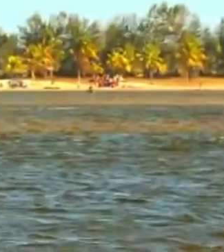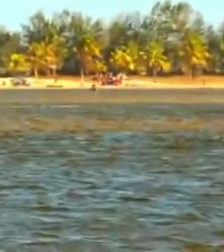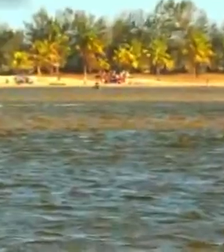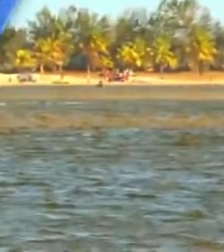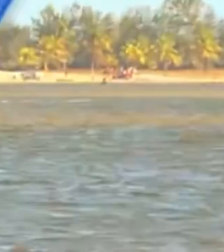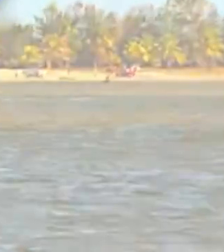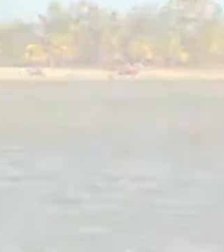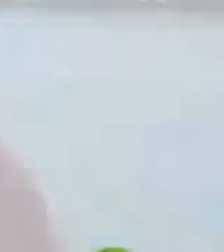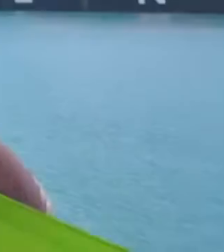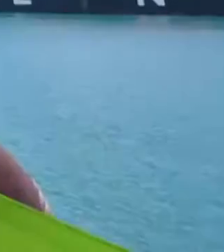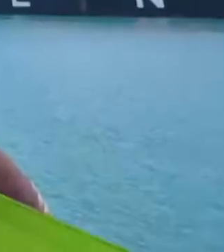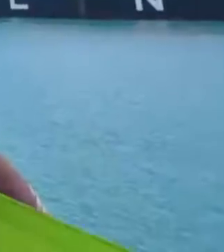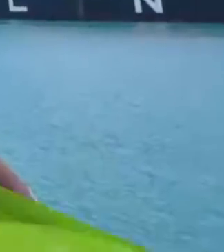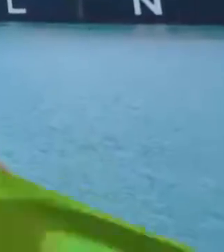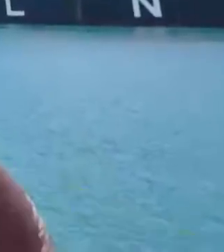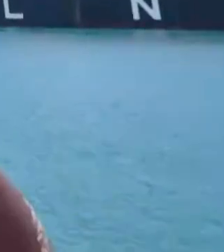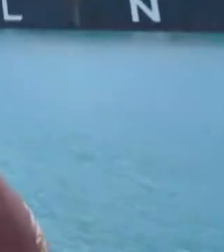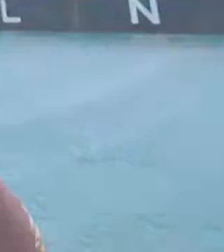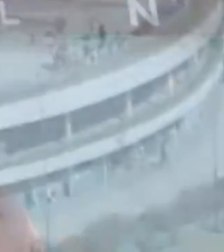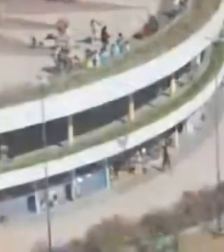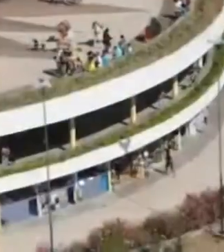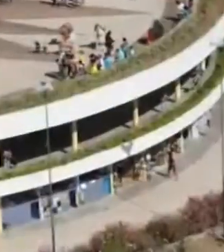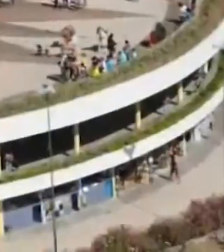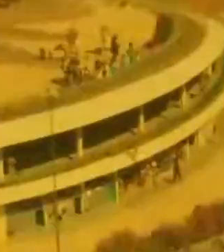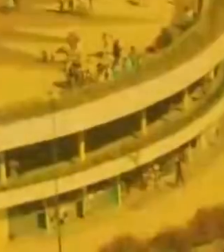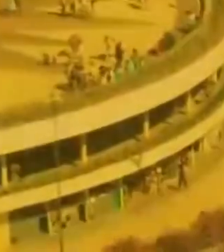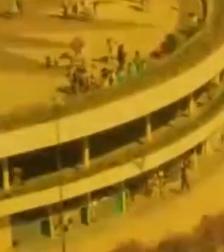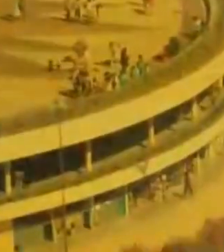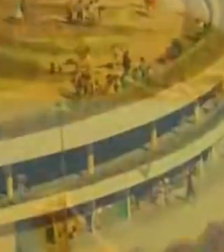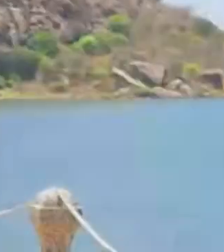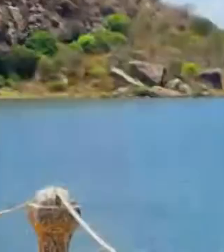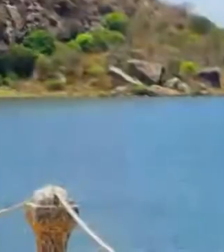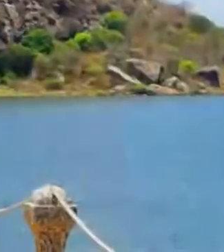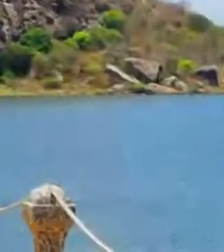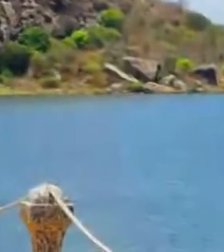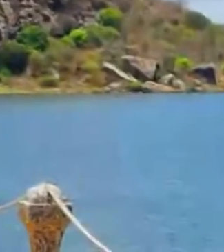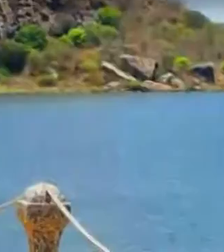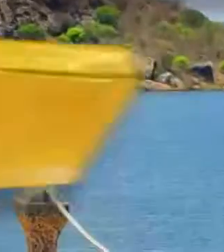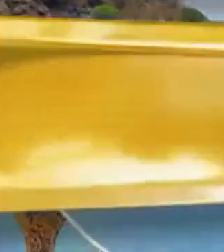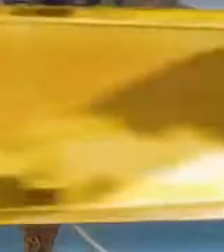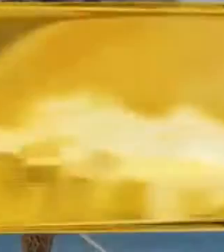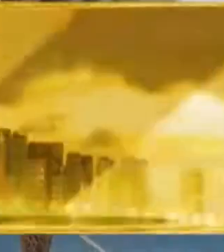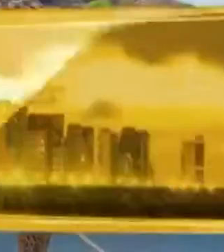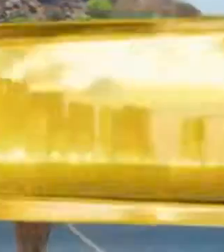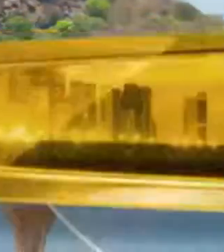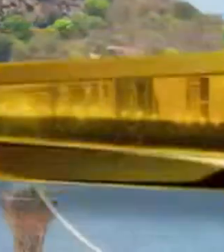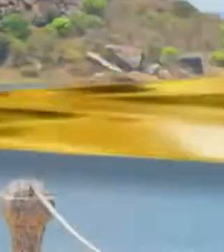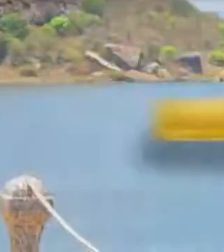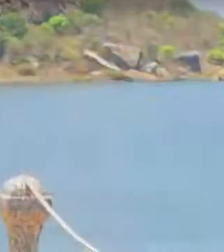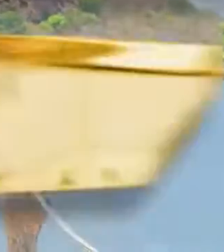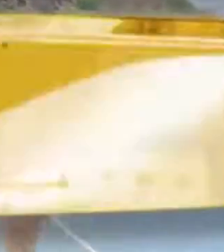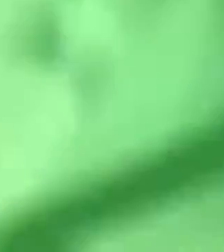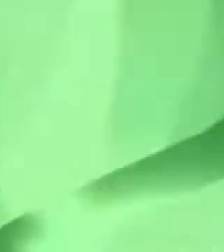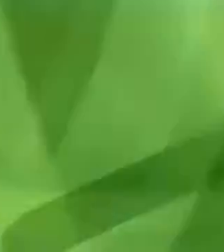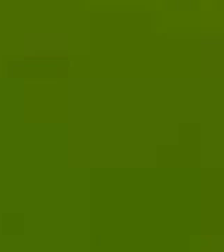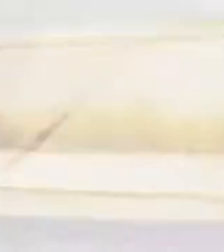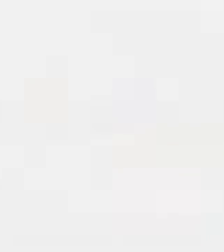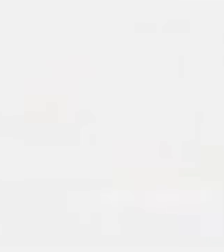Nossa marca é mudar pra você se ver melhor, aqui na TV